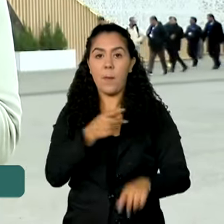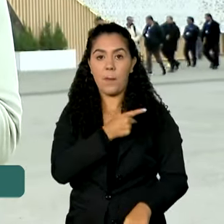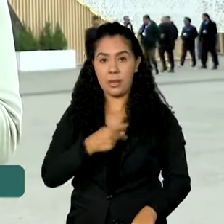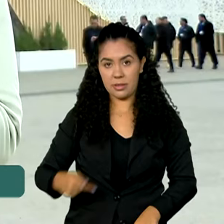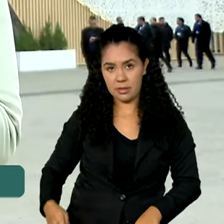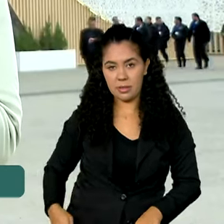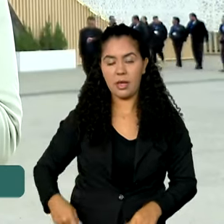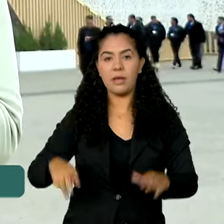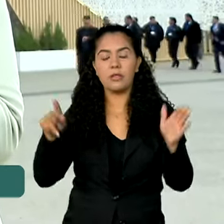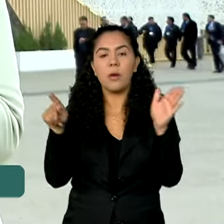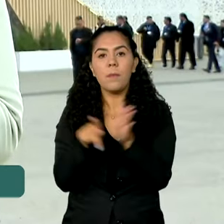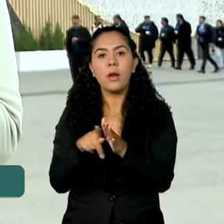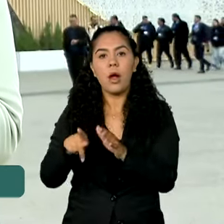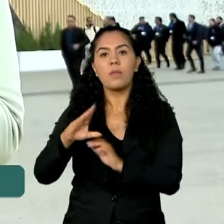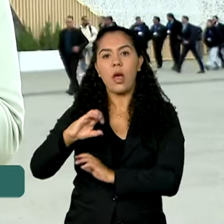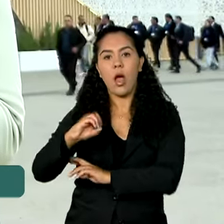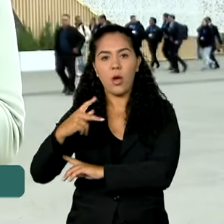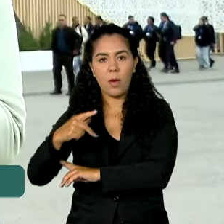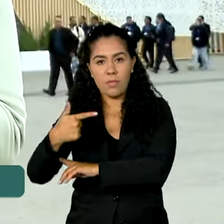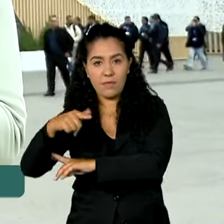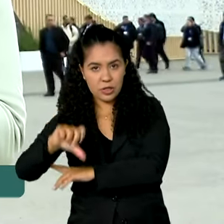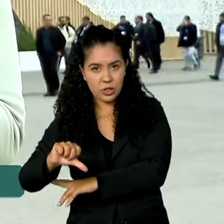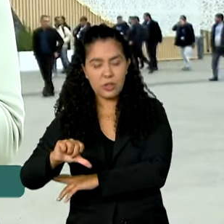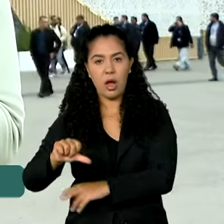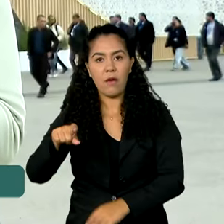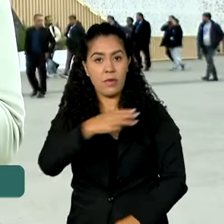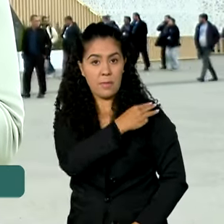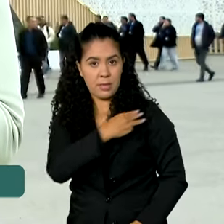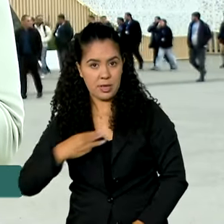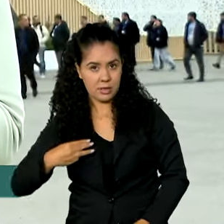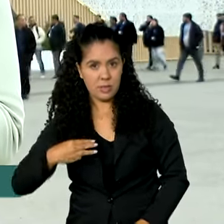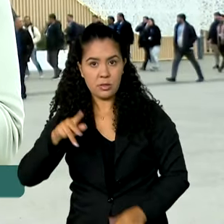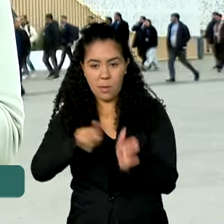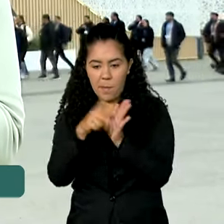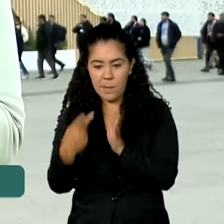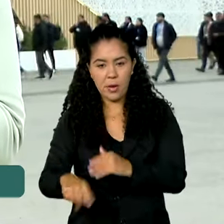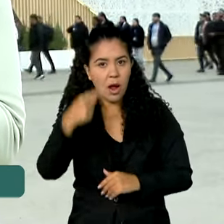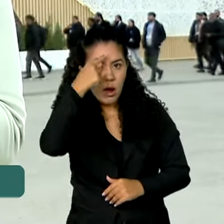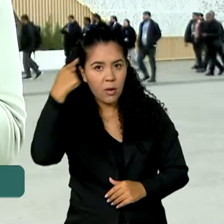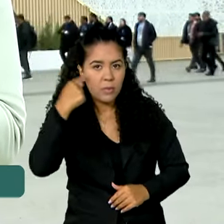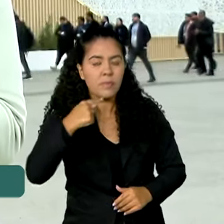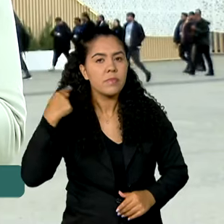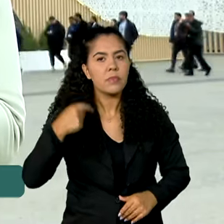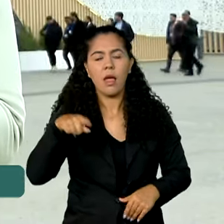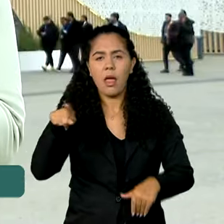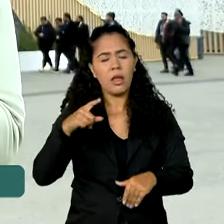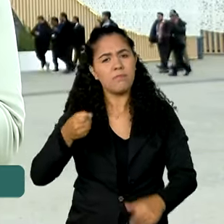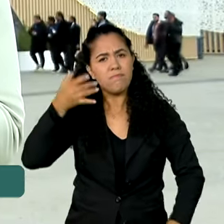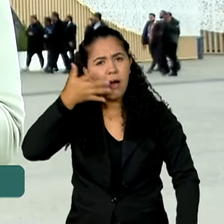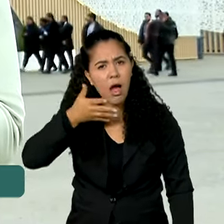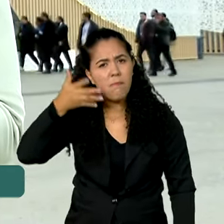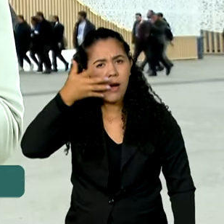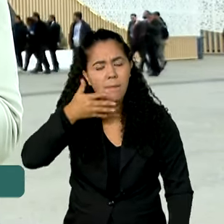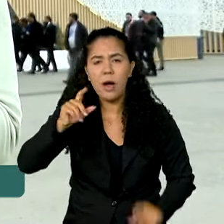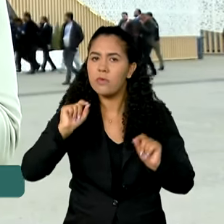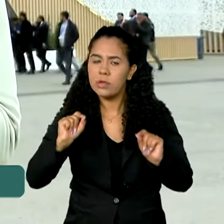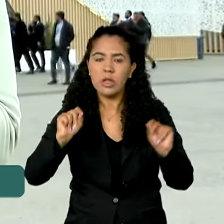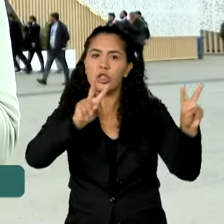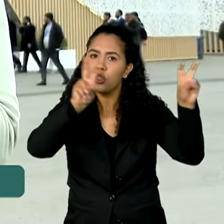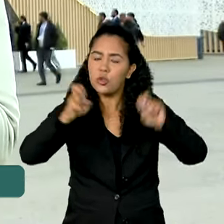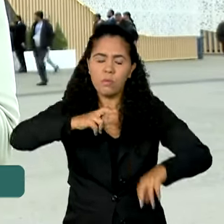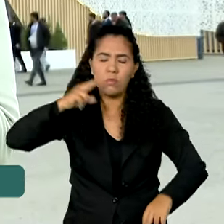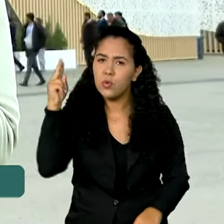ministro da Ecologia do Azerbaijão, Mukhtar Babaev, foi enfático em seu discurso sobre a urgência do